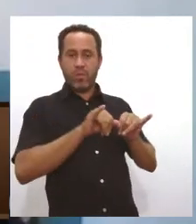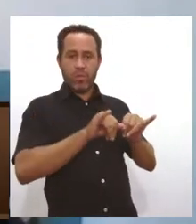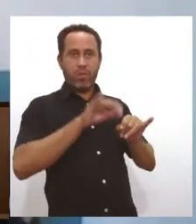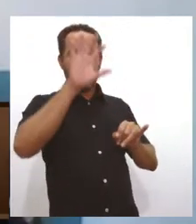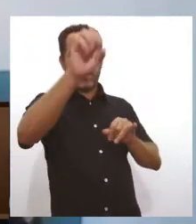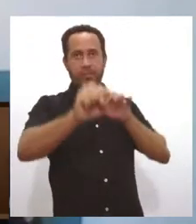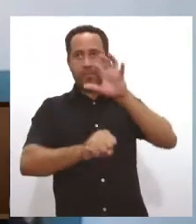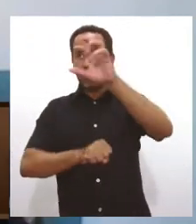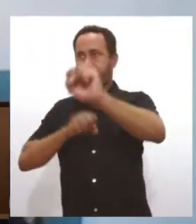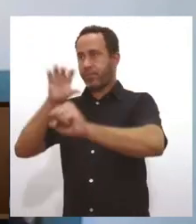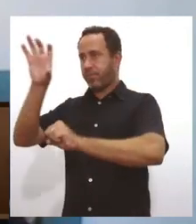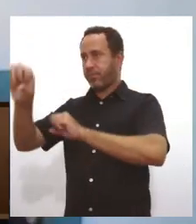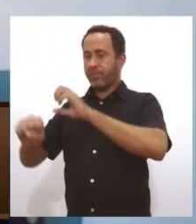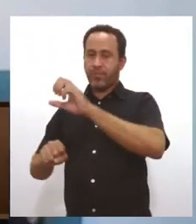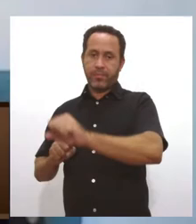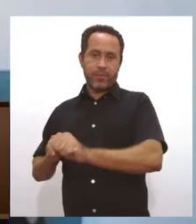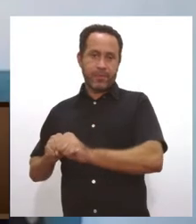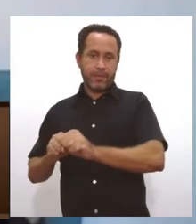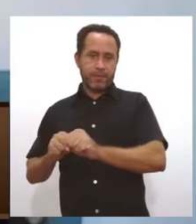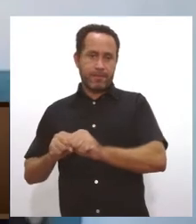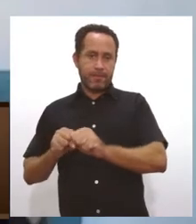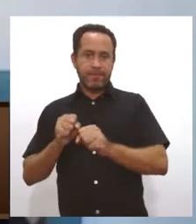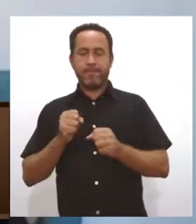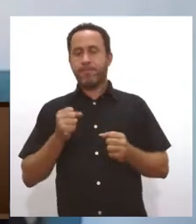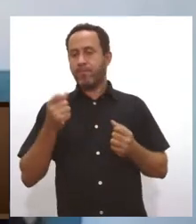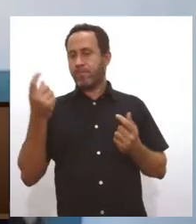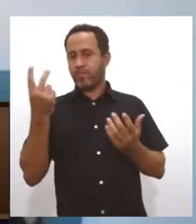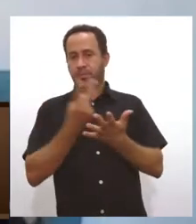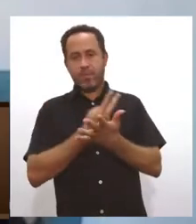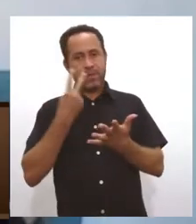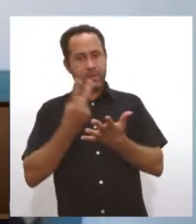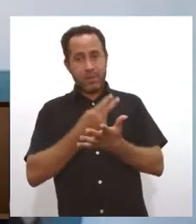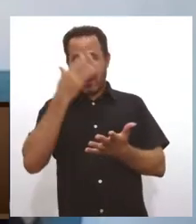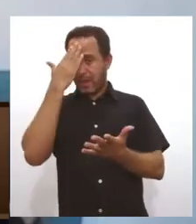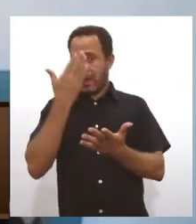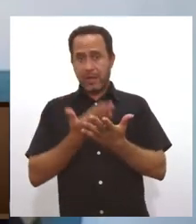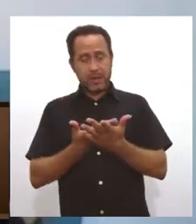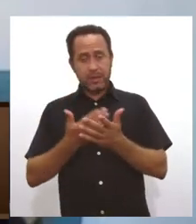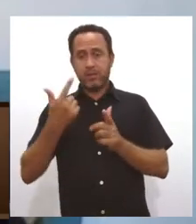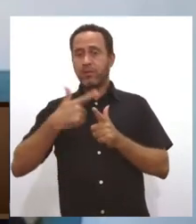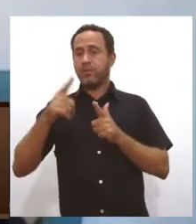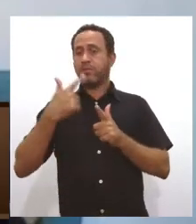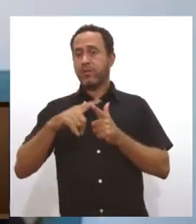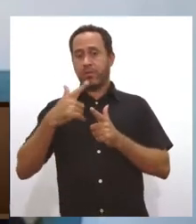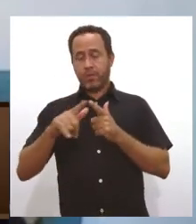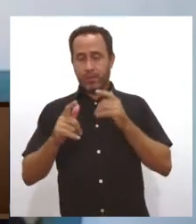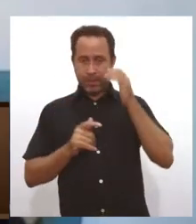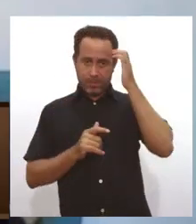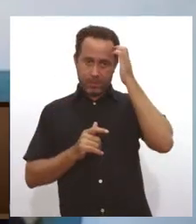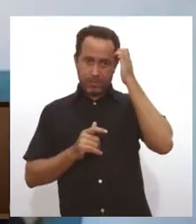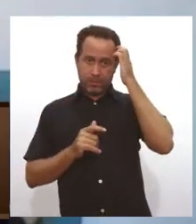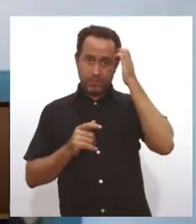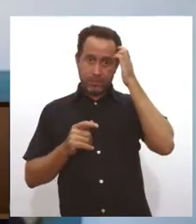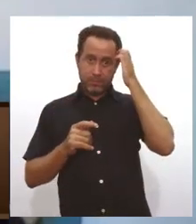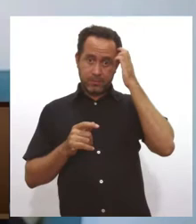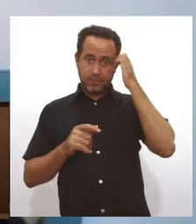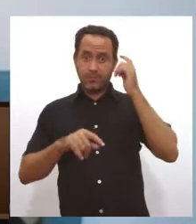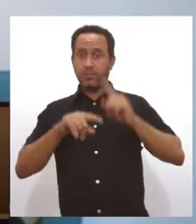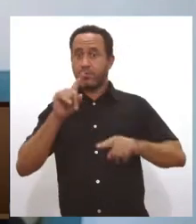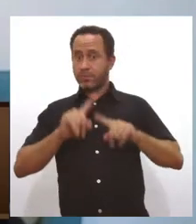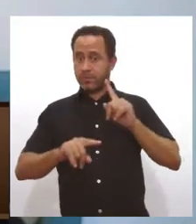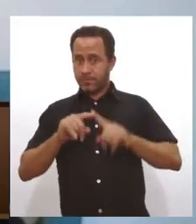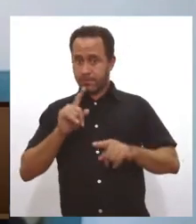recursos de forma indiscriminada, acreditando que eles durarão para sempre, né? Pois os recursos, eles são